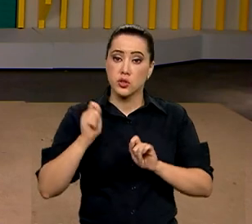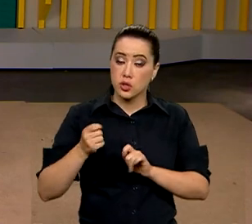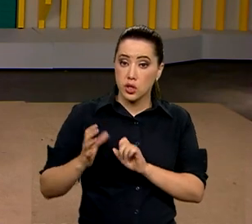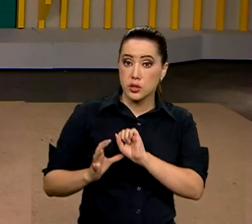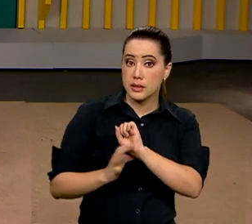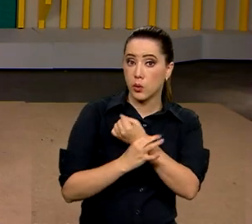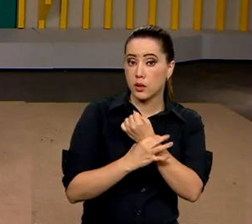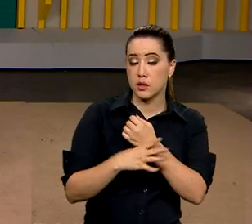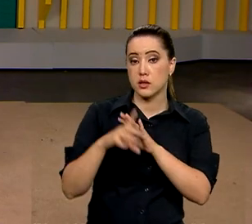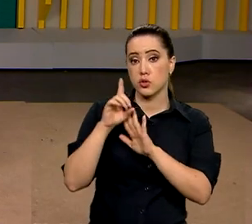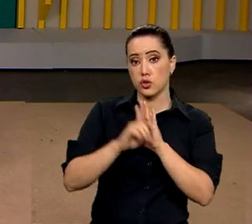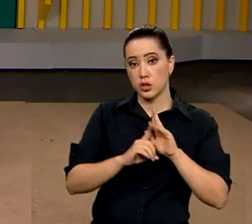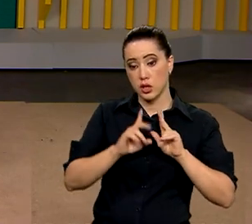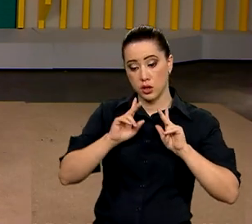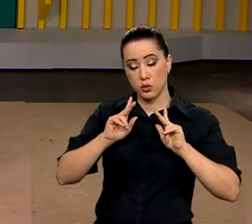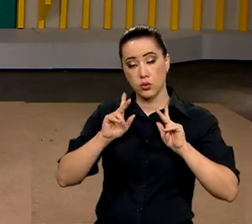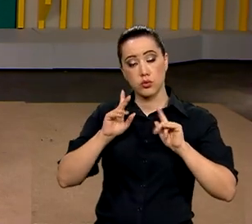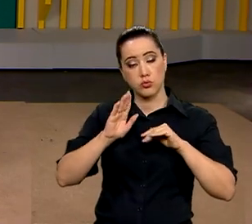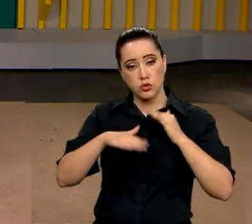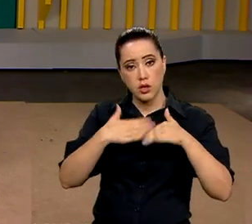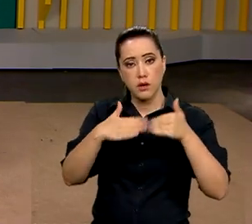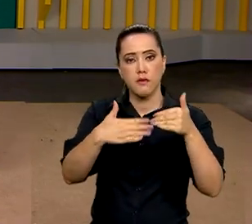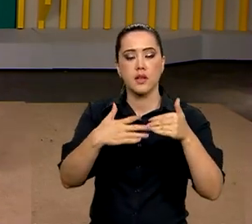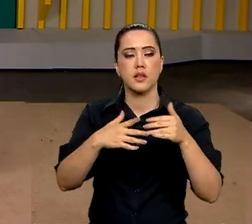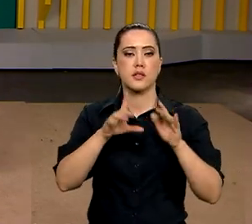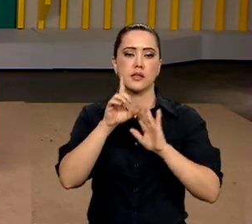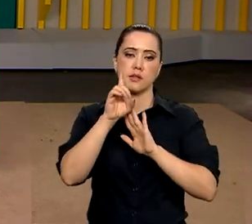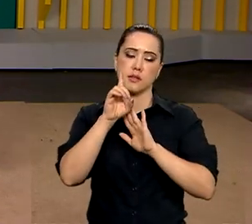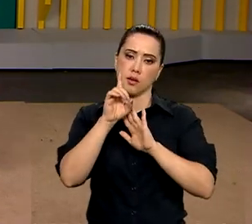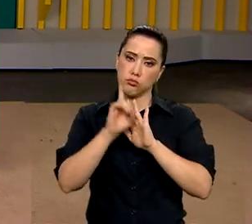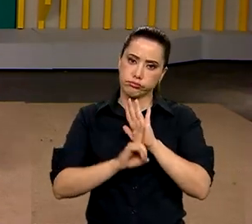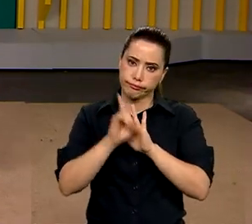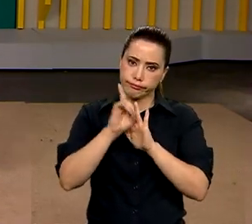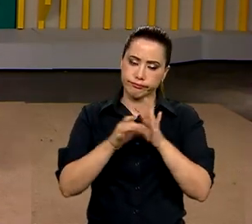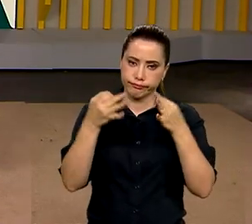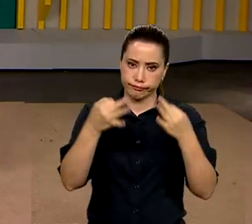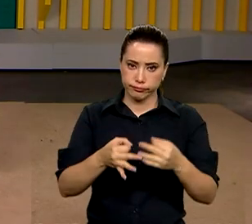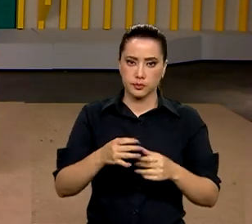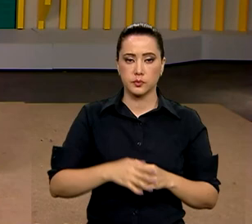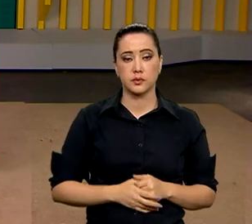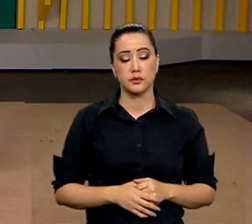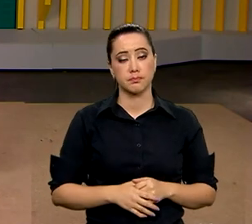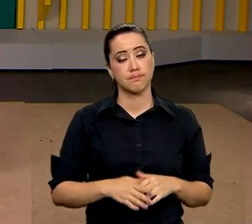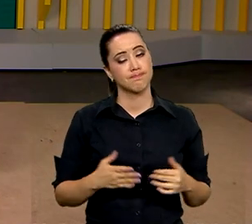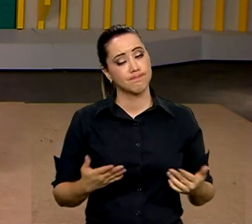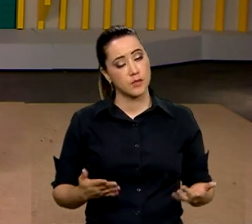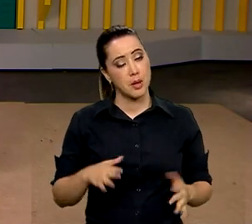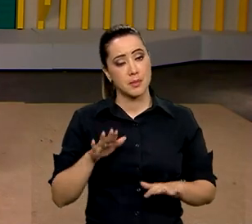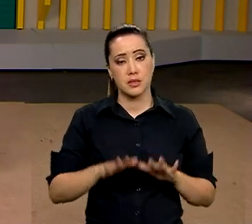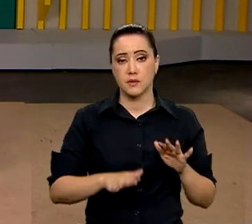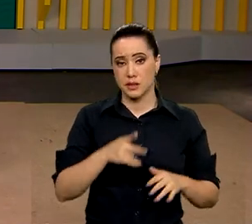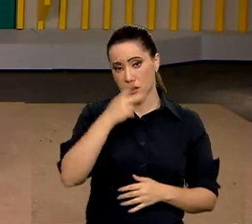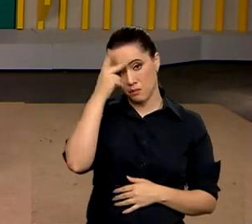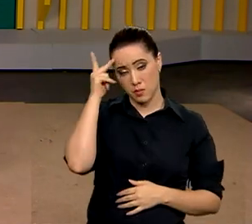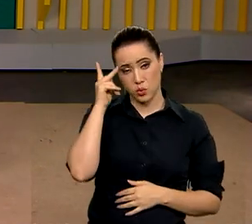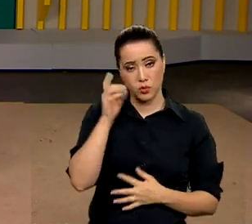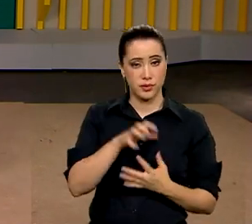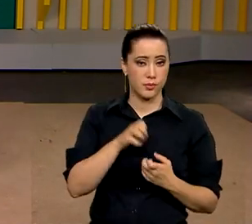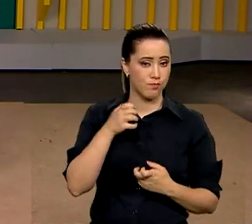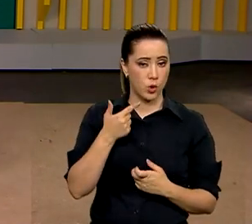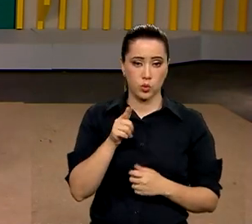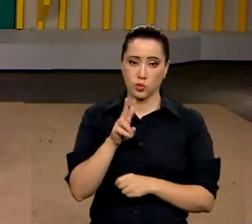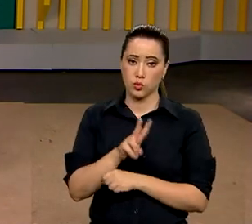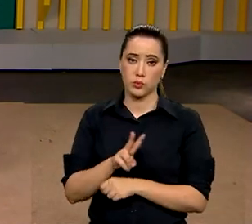direito de envelhecer com dignidade. É, Roberto, mas nem sempre as pessoas idosas têm sido assistidas de maneira efetiva. Não